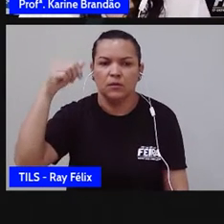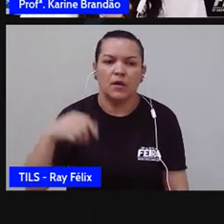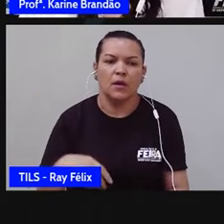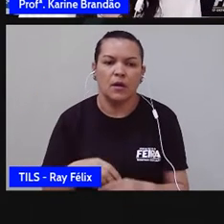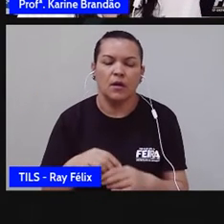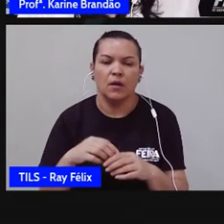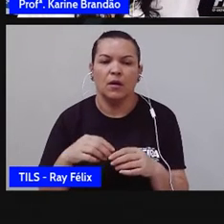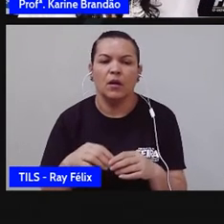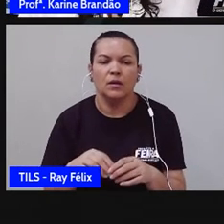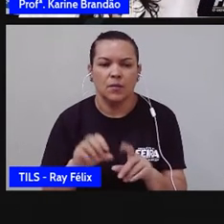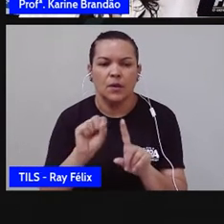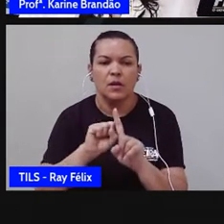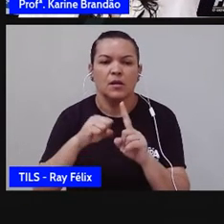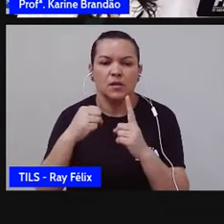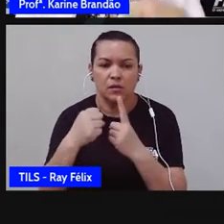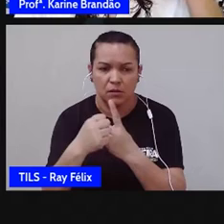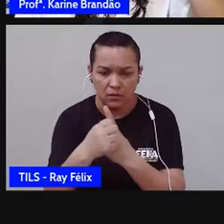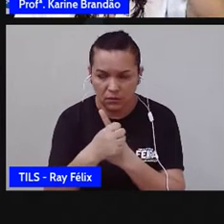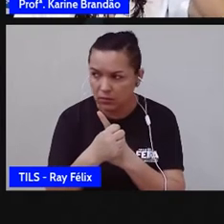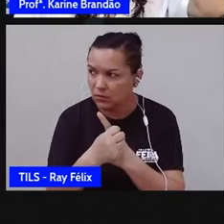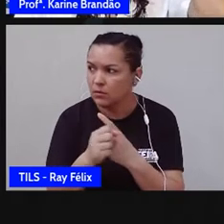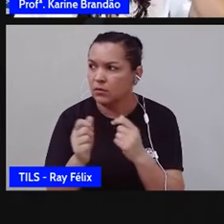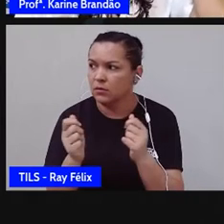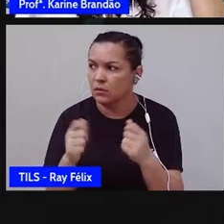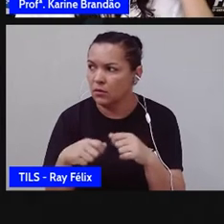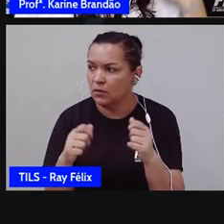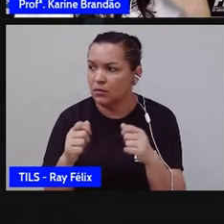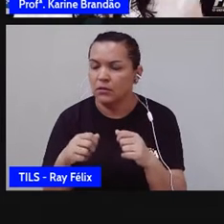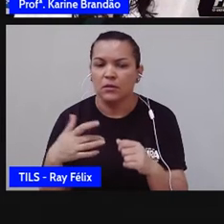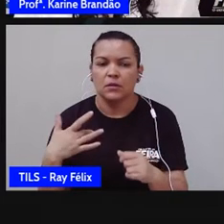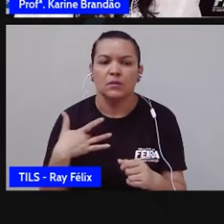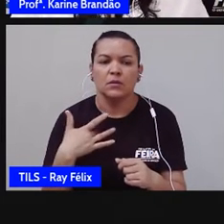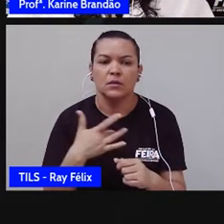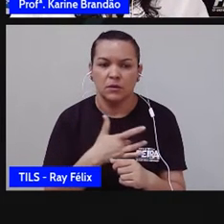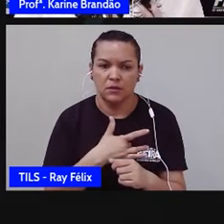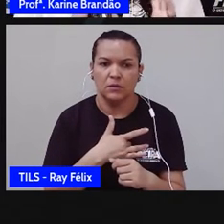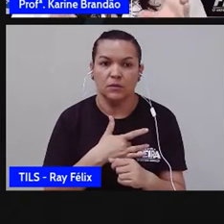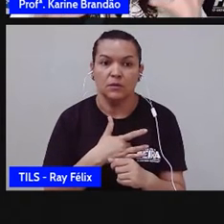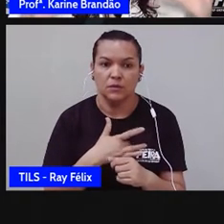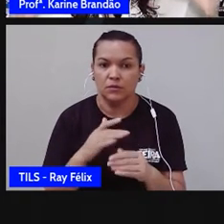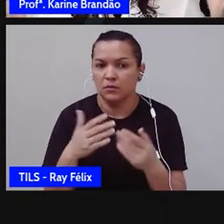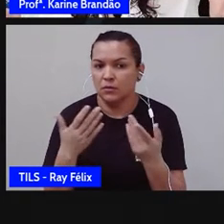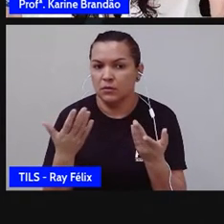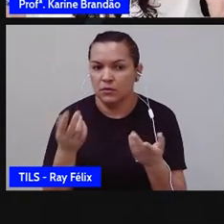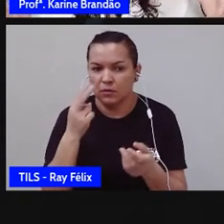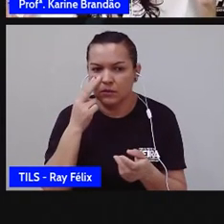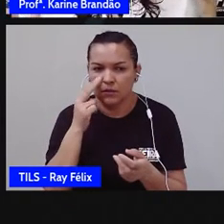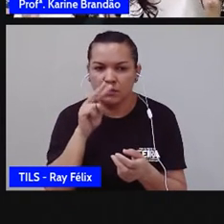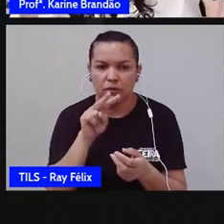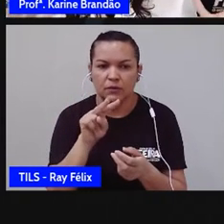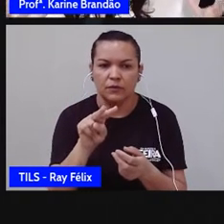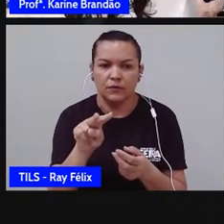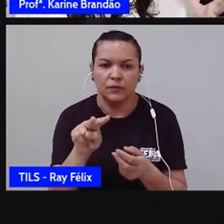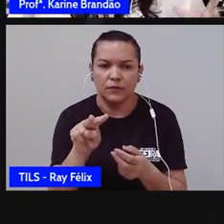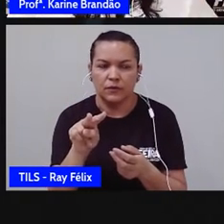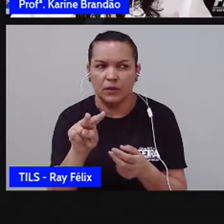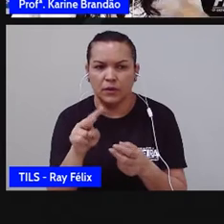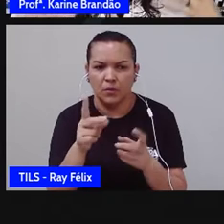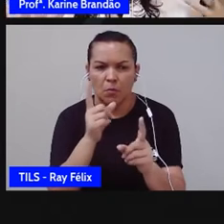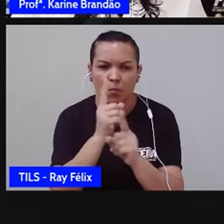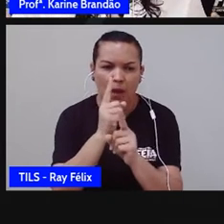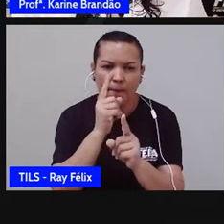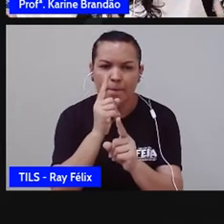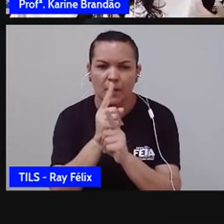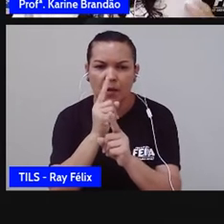questões sociais também vão estar envolvidas nessa saúde, né? Então, quando a gente vê, começa a descobrir que essa